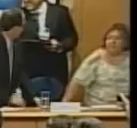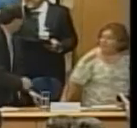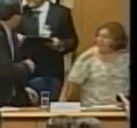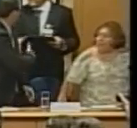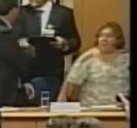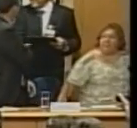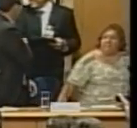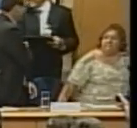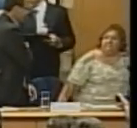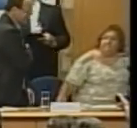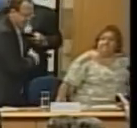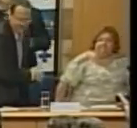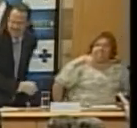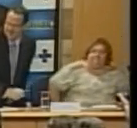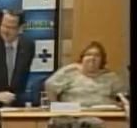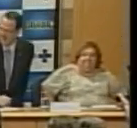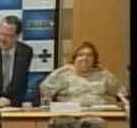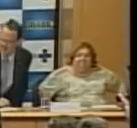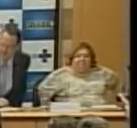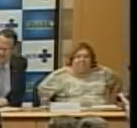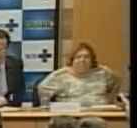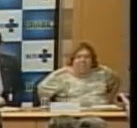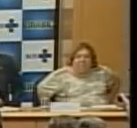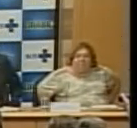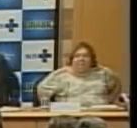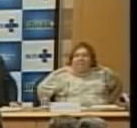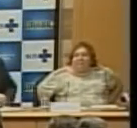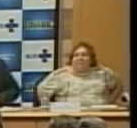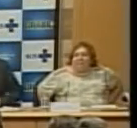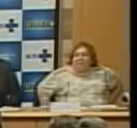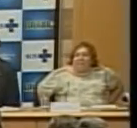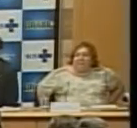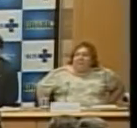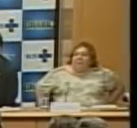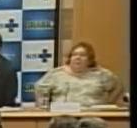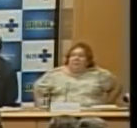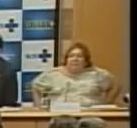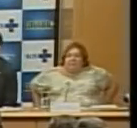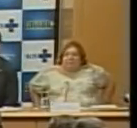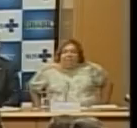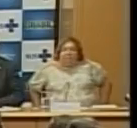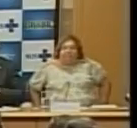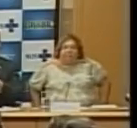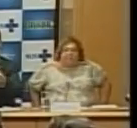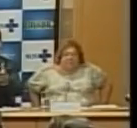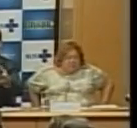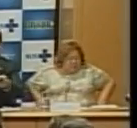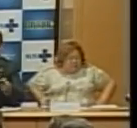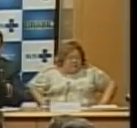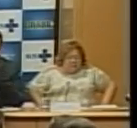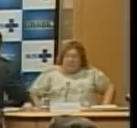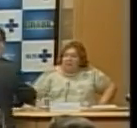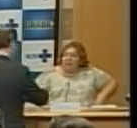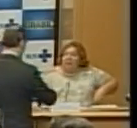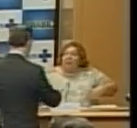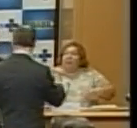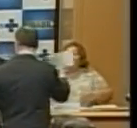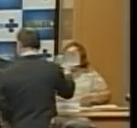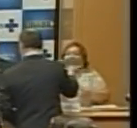O senhor vice-presidente entrega aos integrantes da mesa O alvo comemorativo da emissão filatélica